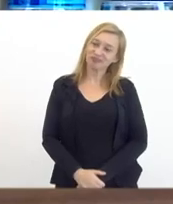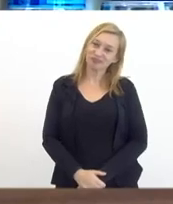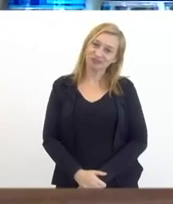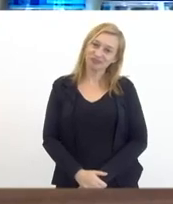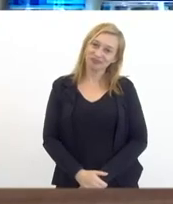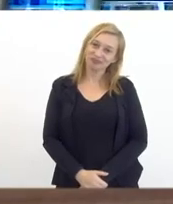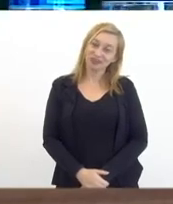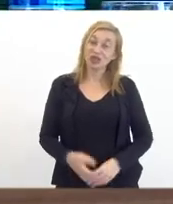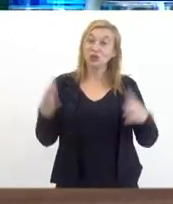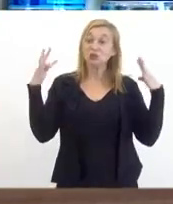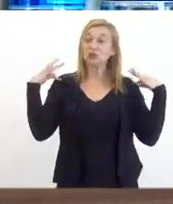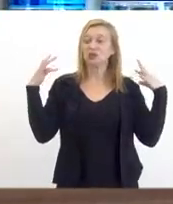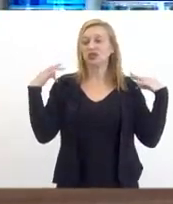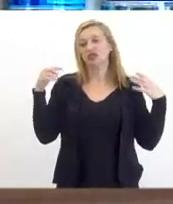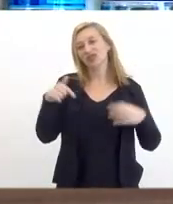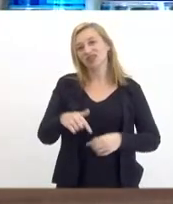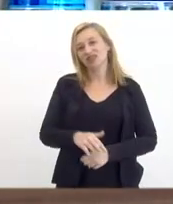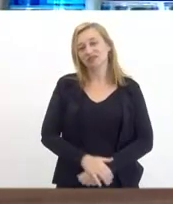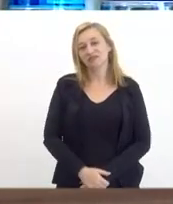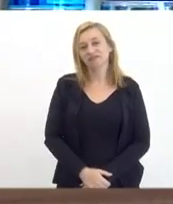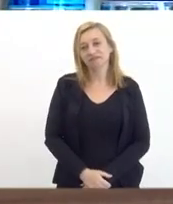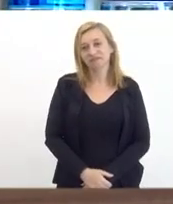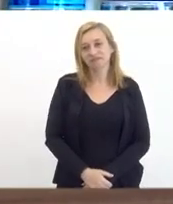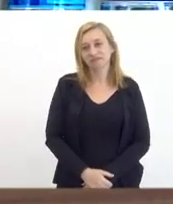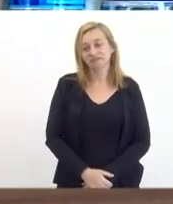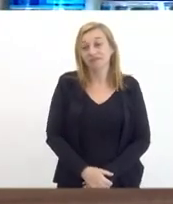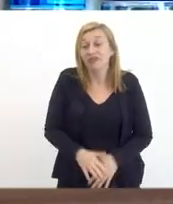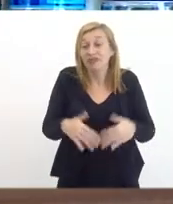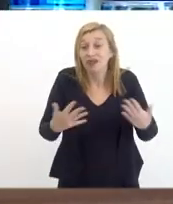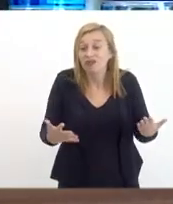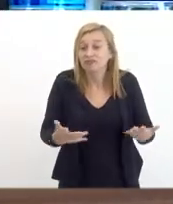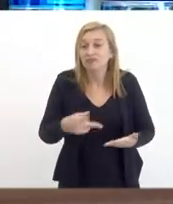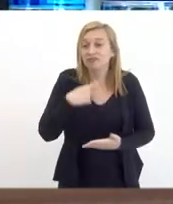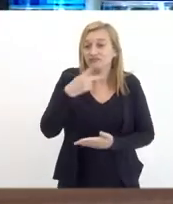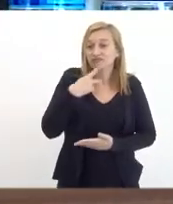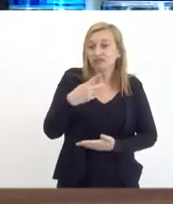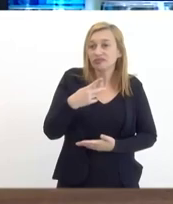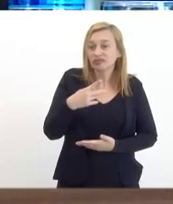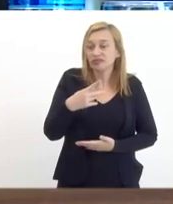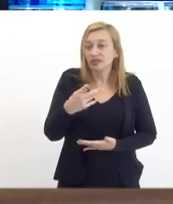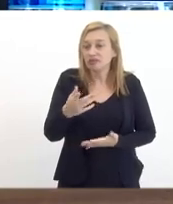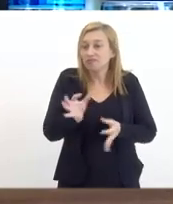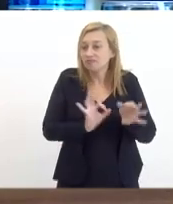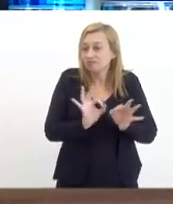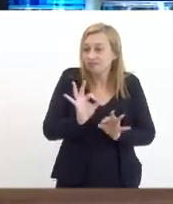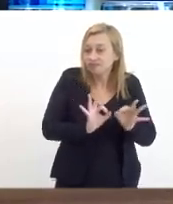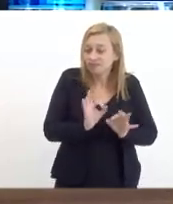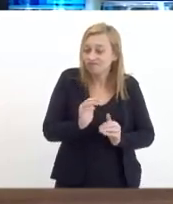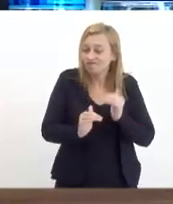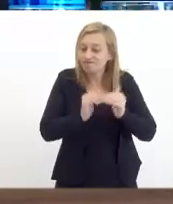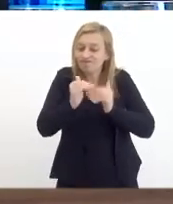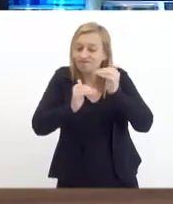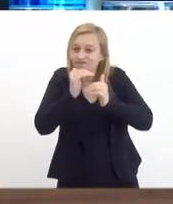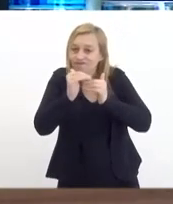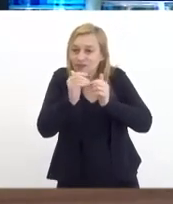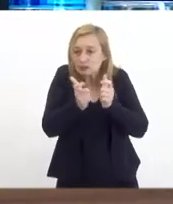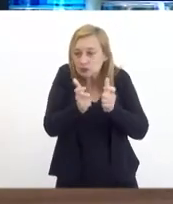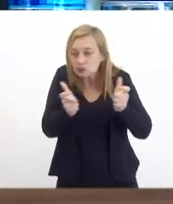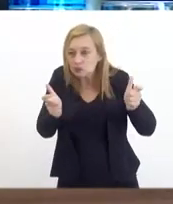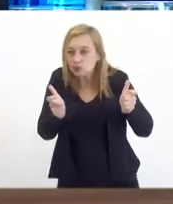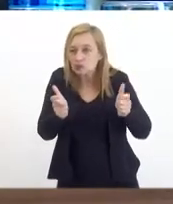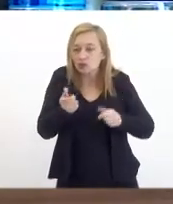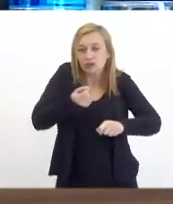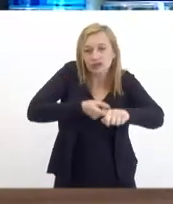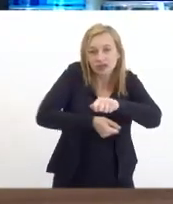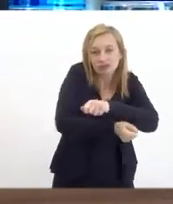e o turismo aqui então quando nós falamos em fomentar em avanço e crescimento esse fundo